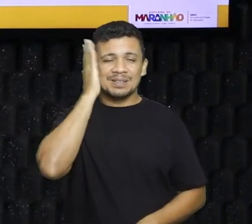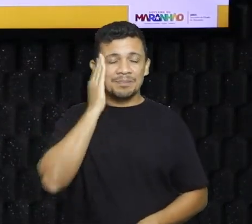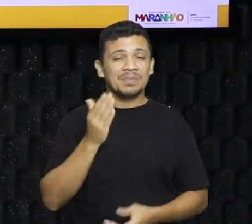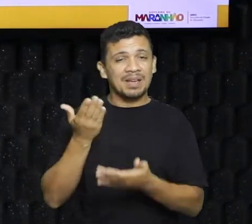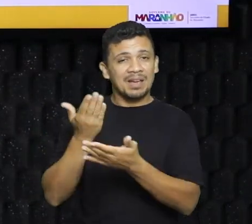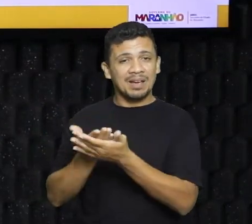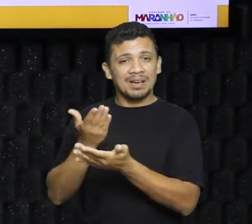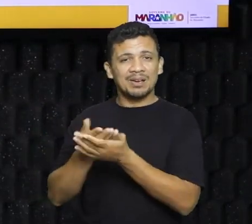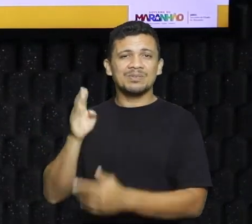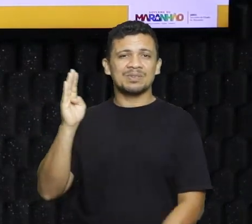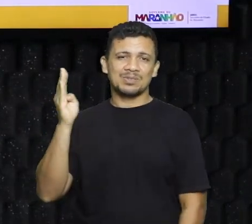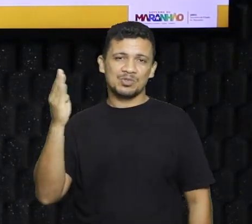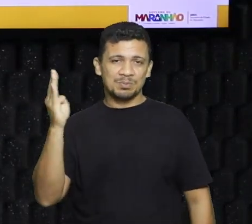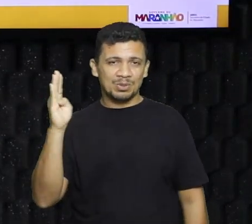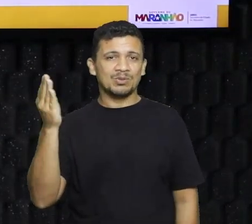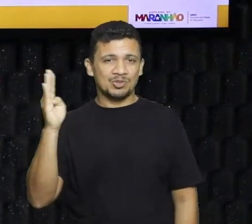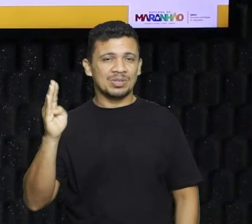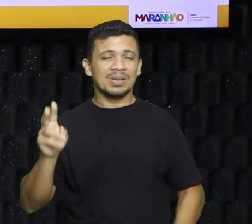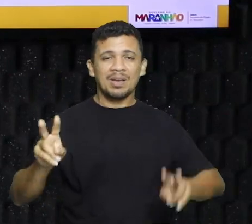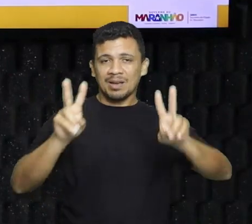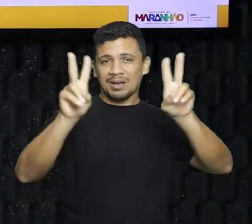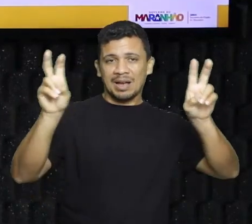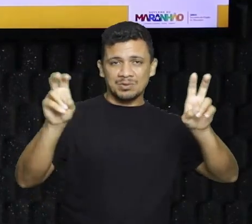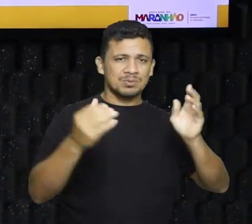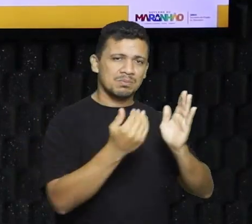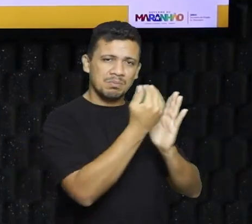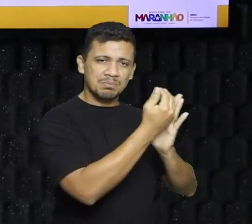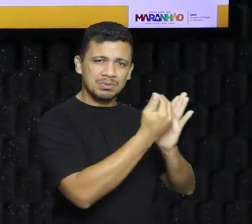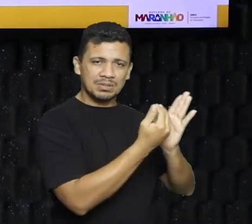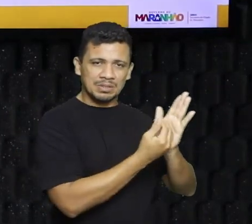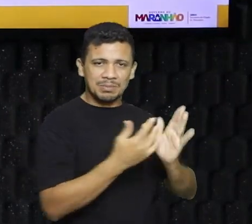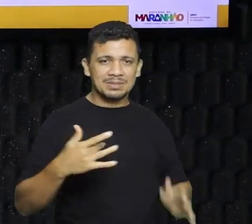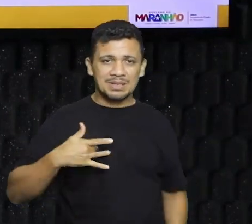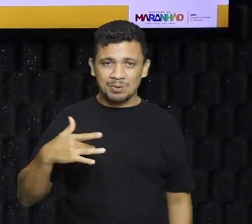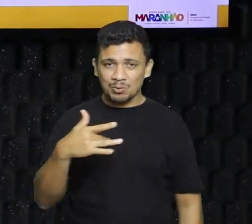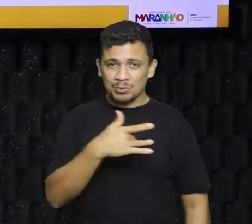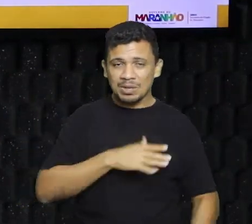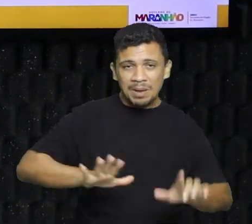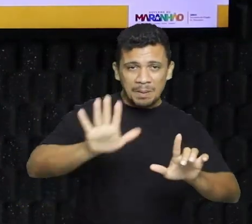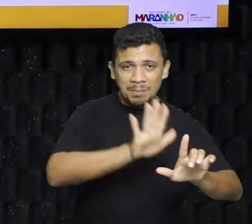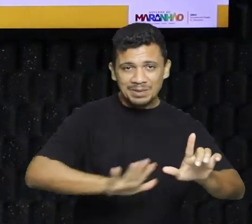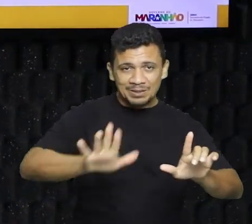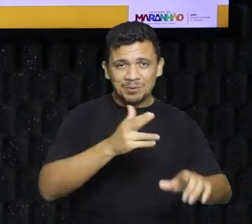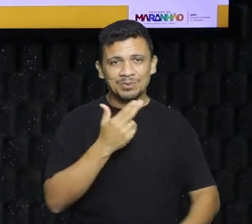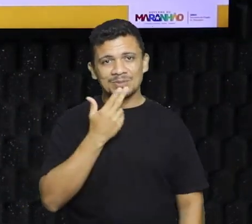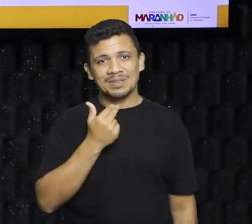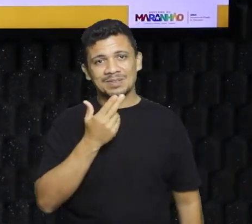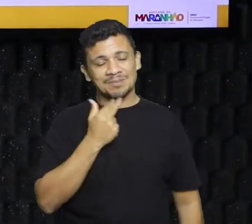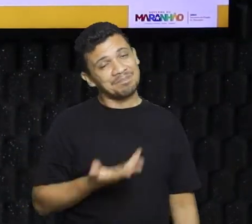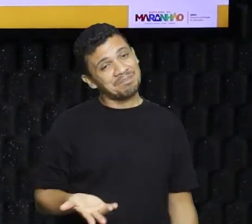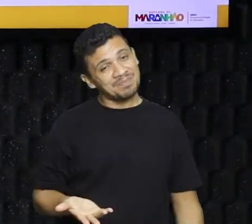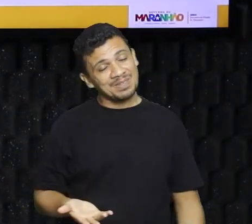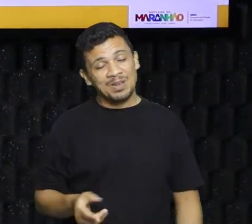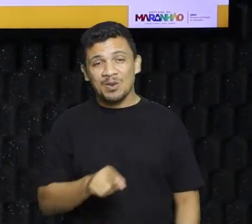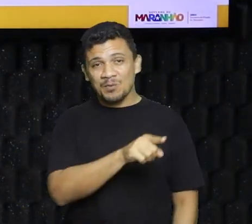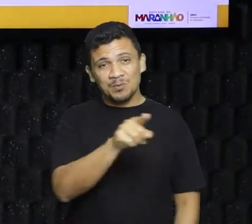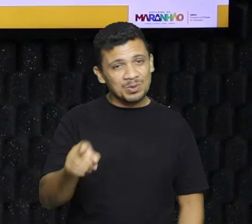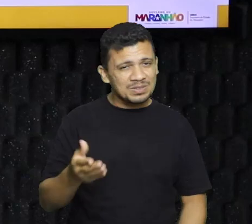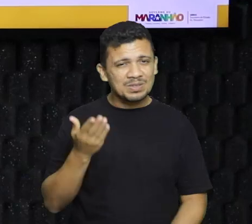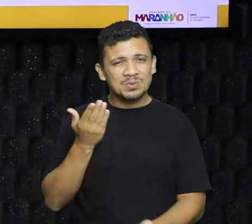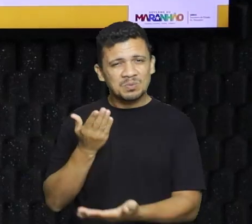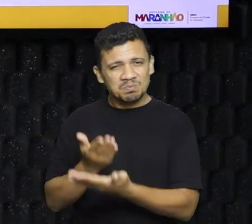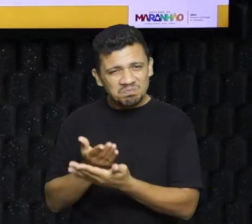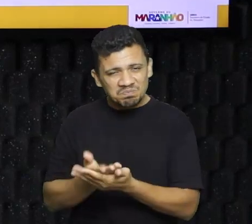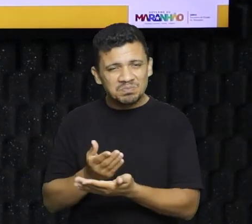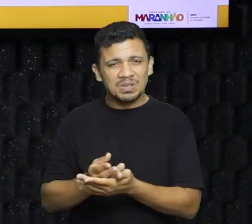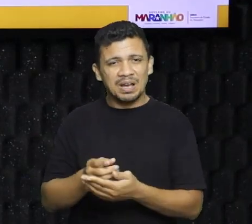aulas de biologia do assunto do programa de saúde da plataforma Gonçalves Dias Espero que vocês continuem curtindo